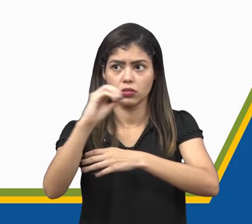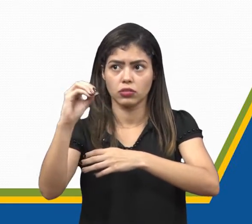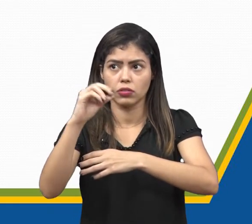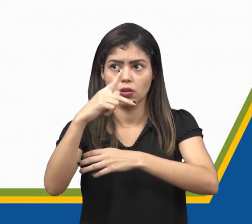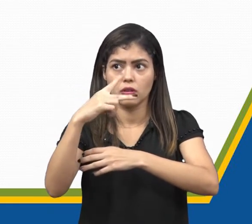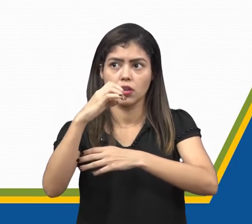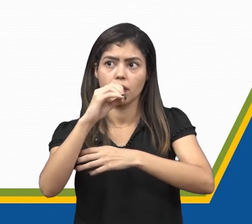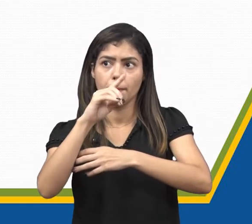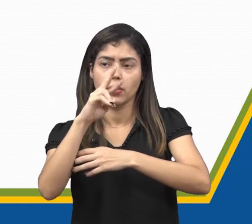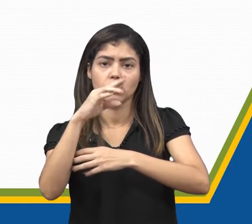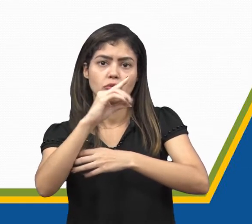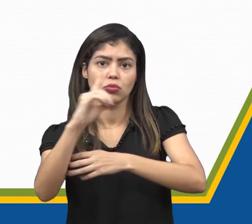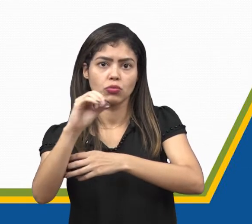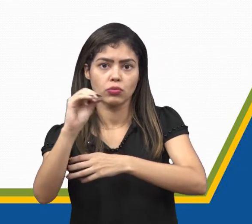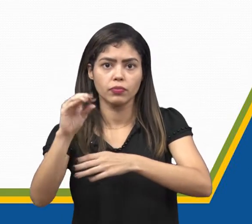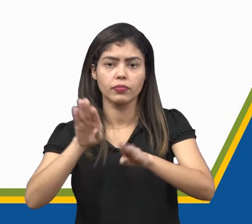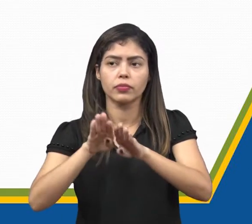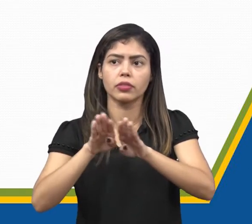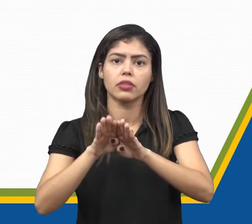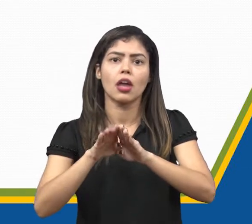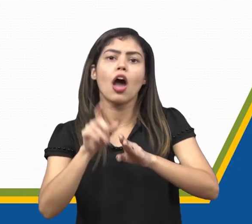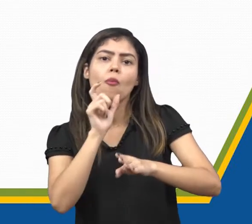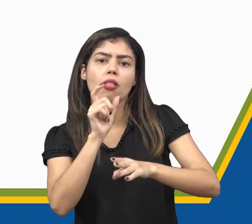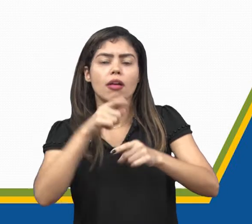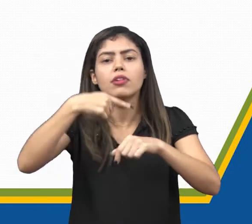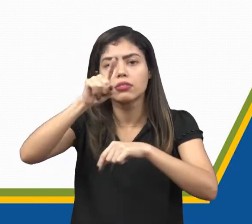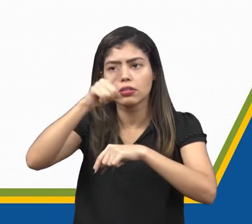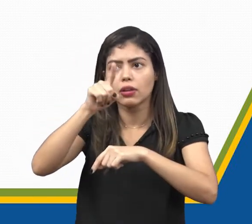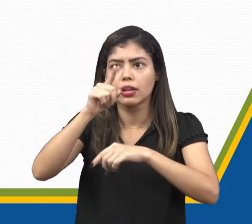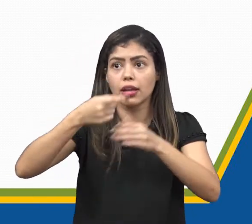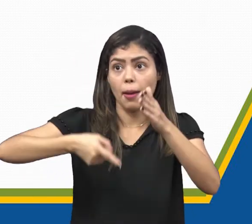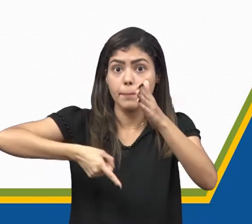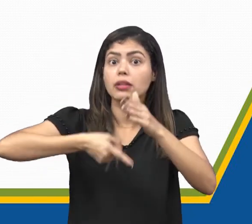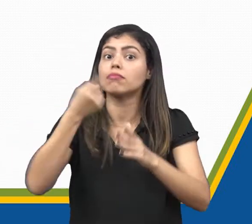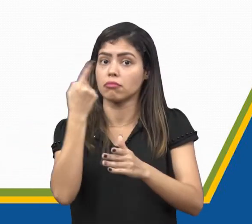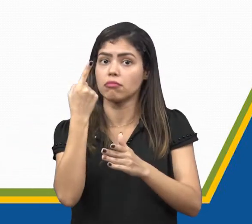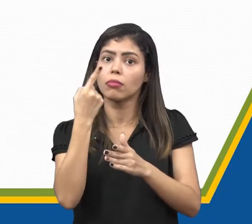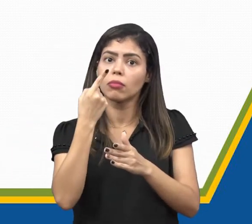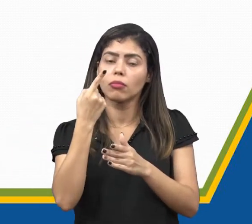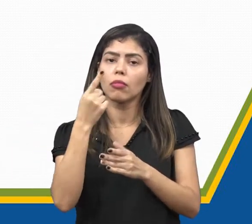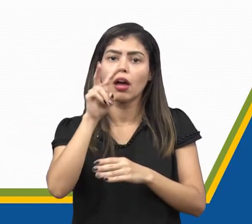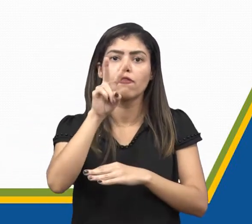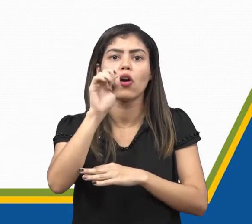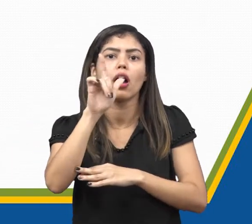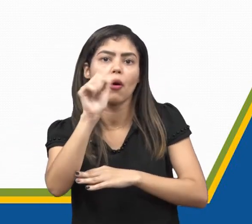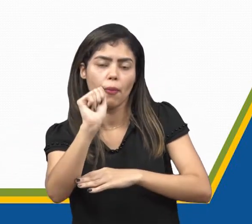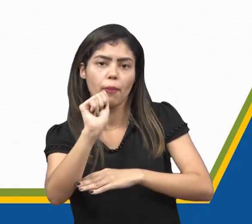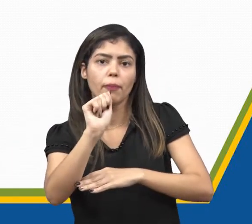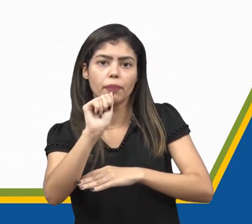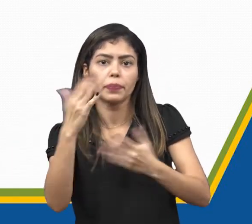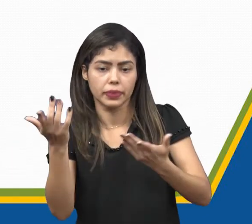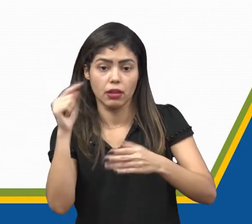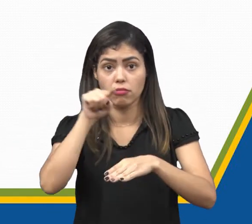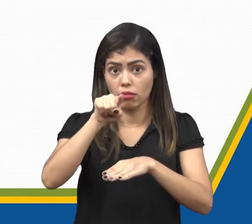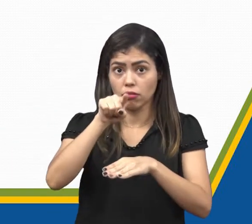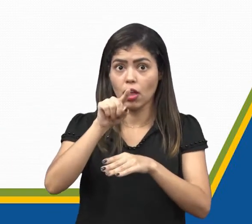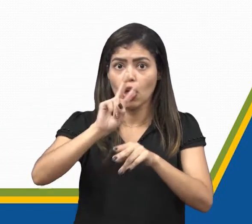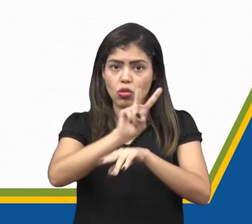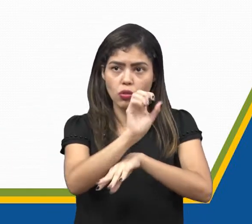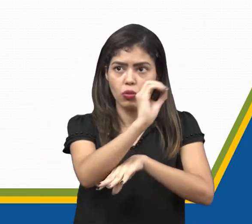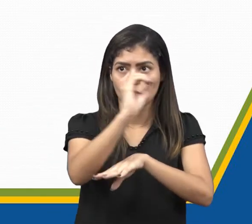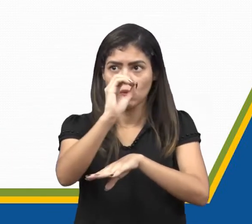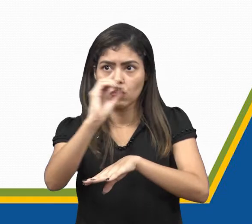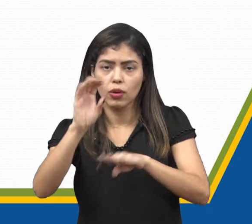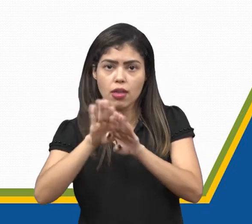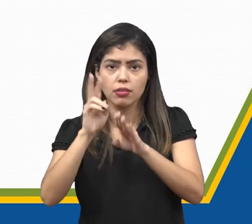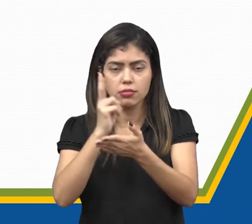Anteriormente ao acordo, essas palavras eram acentuadas. A primeira vogal dessas duas vogais, dessas vogais dobradas, era